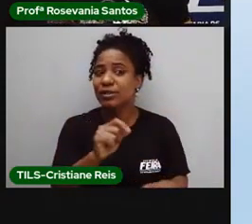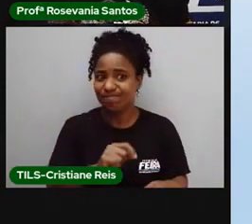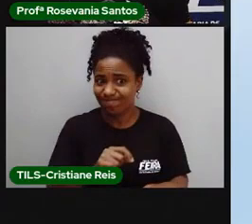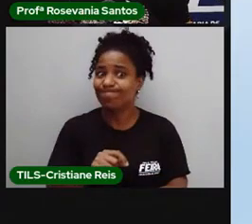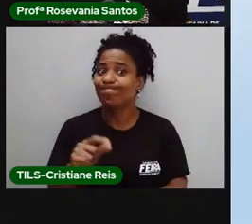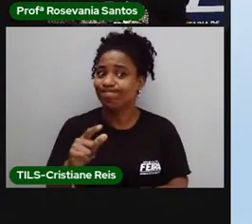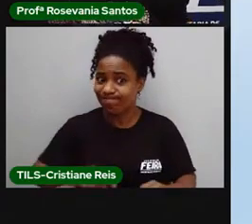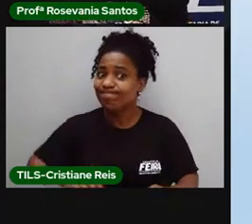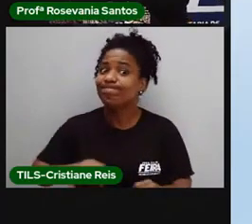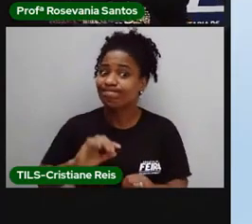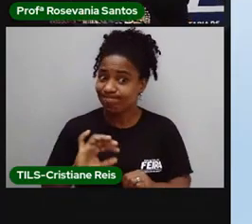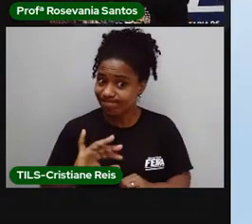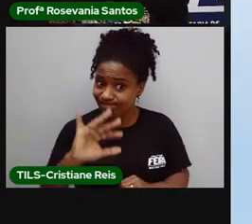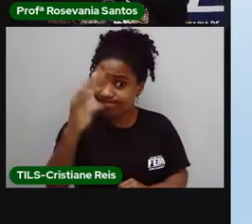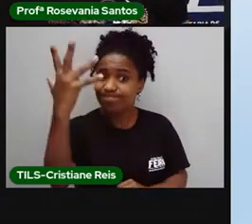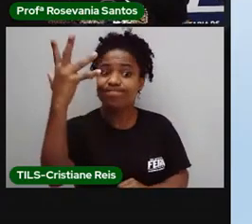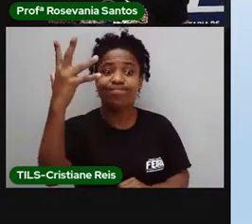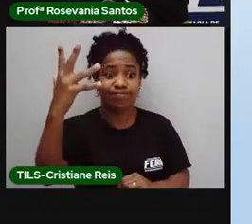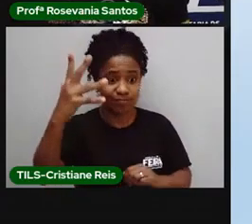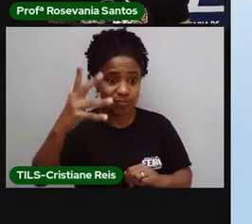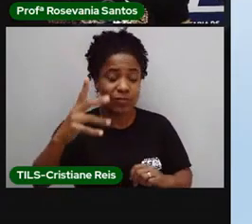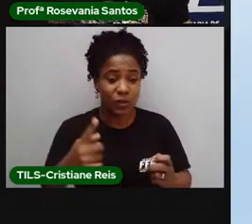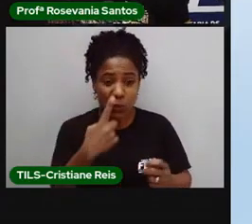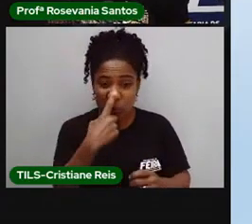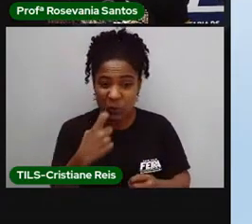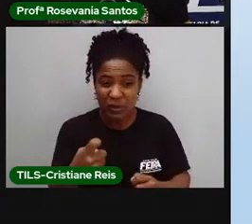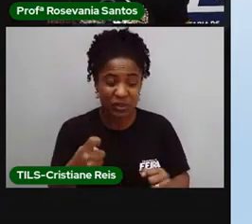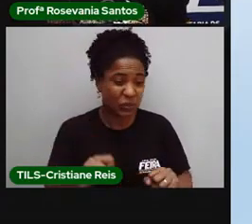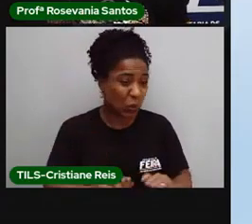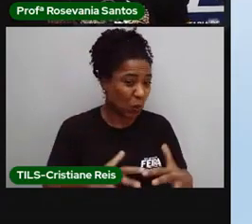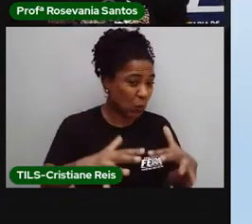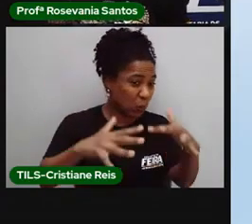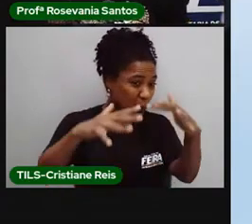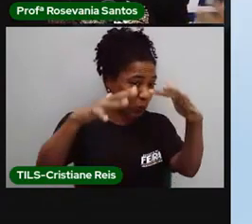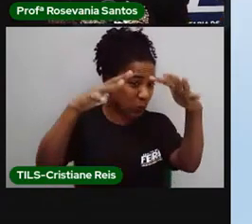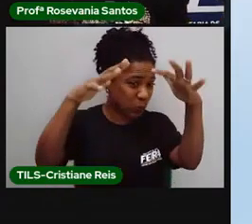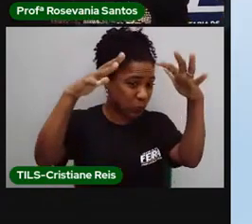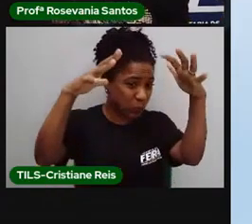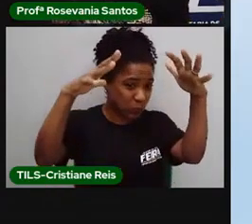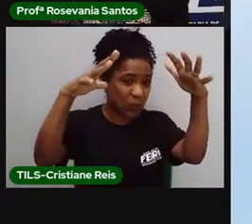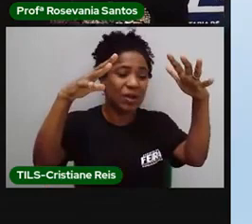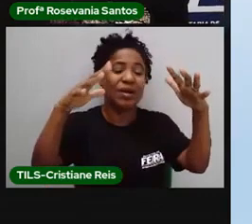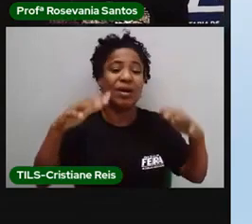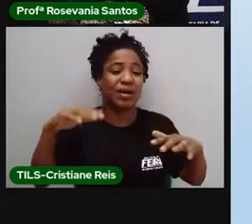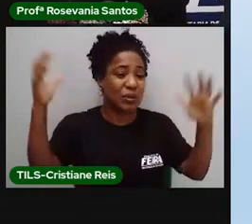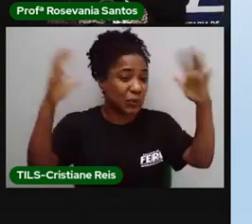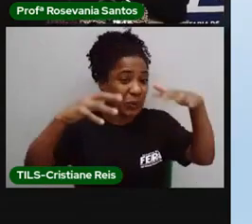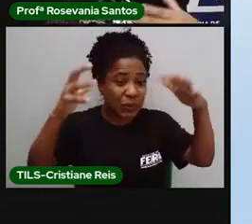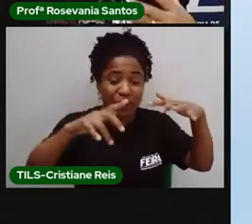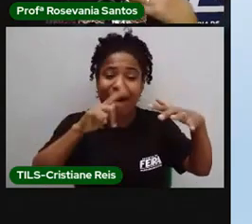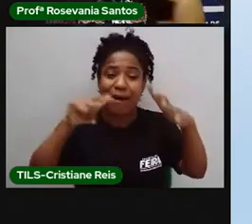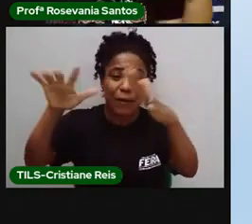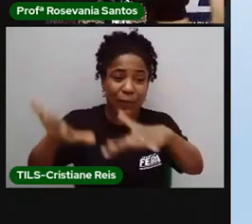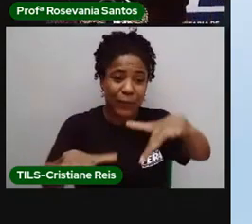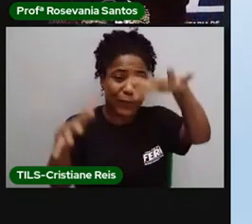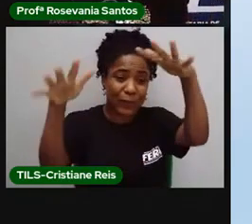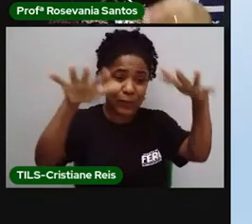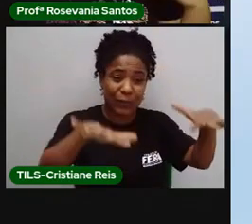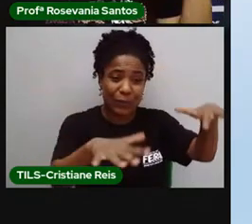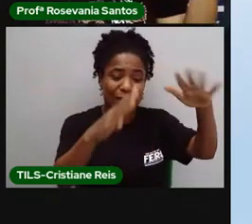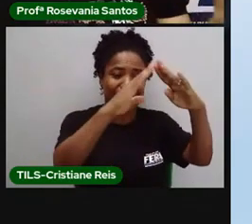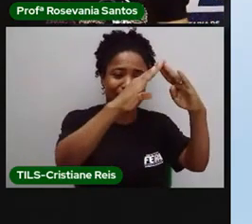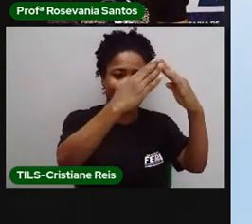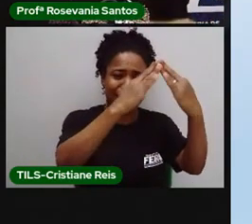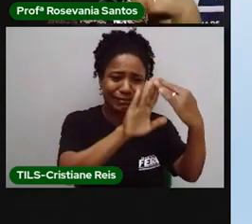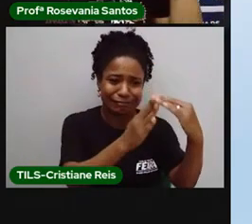desastrosa. E é que a maioria das pessoas, né, tem perdas econômicas, né, destruição